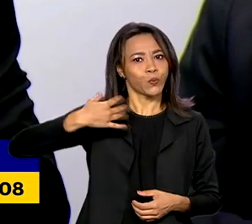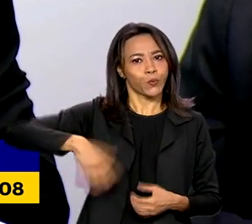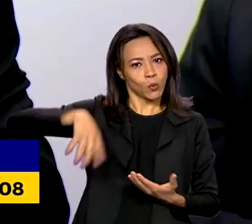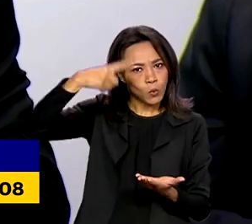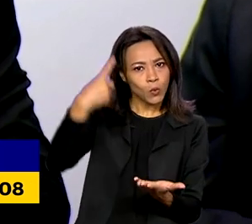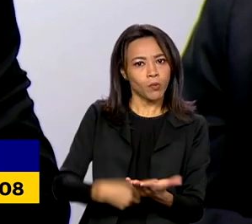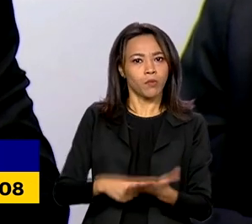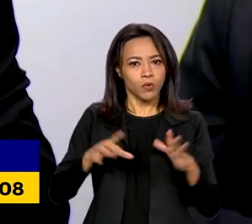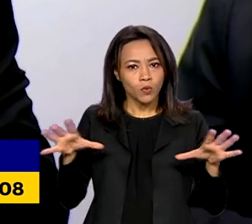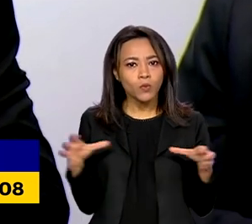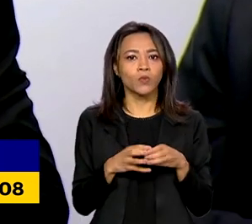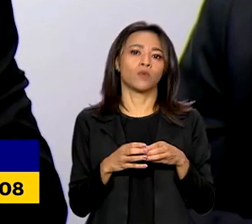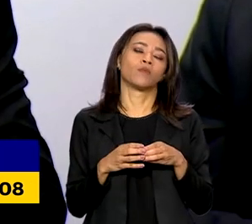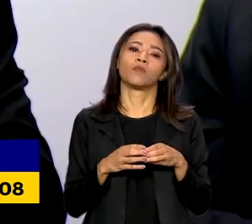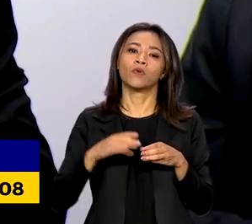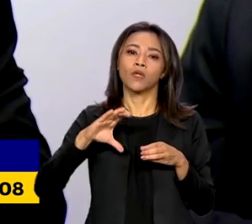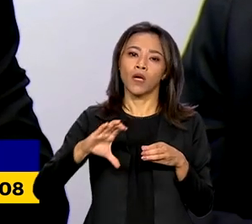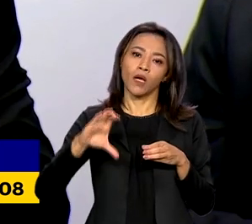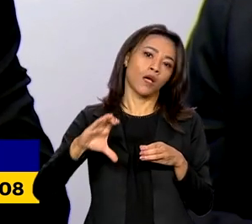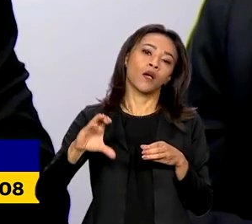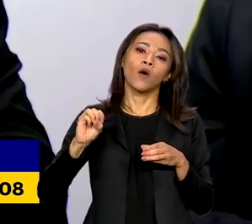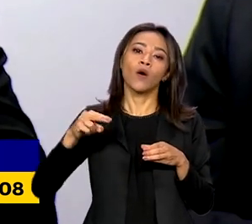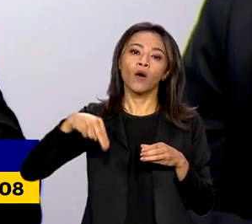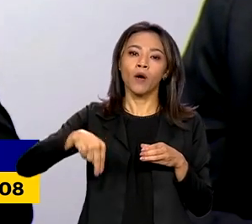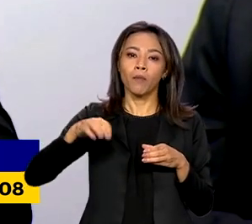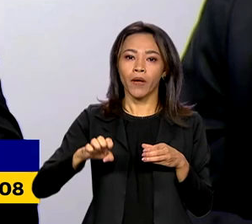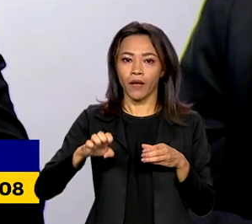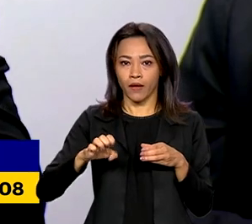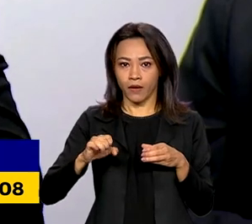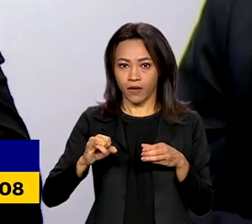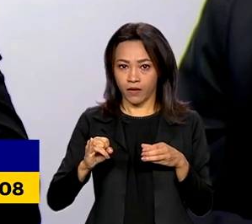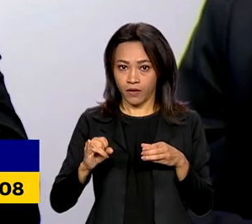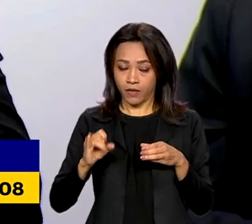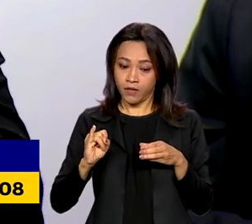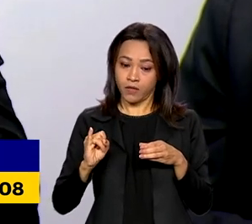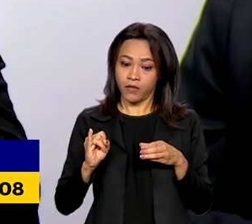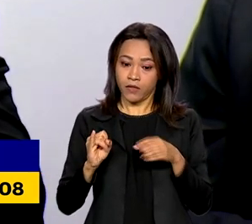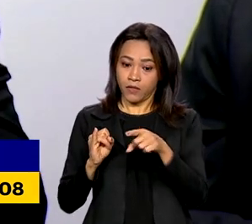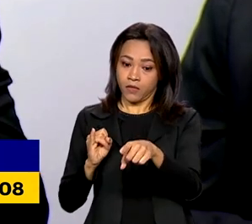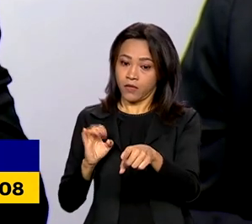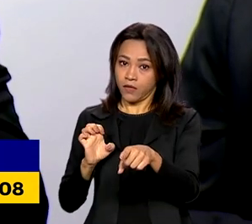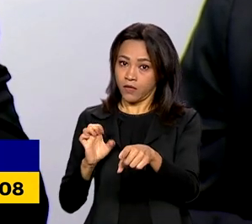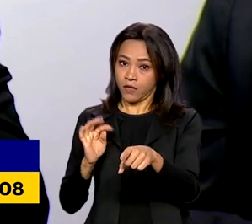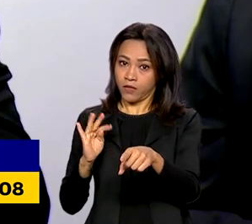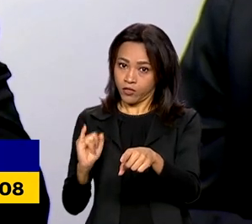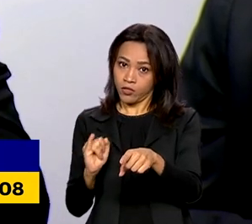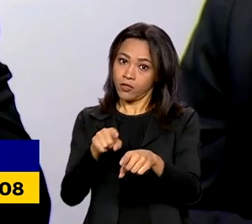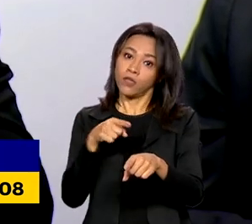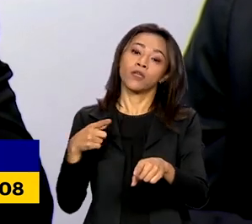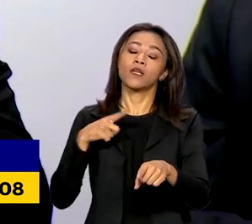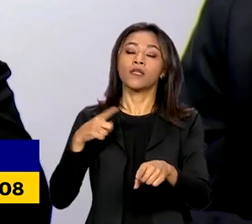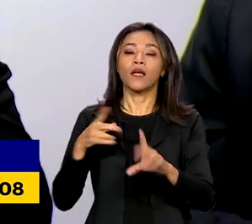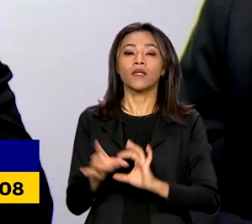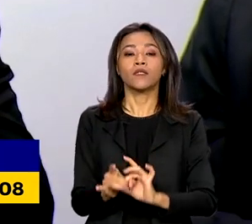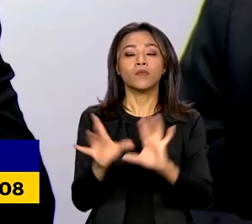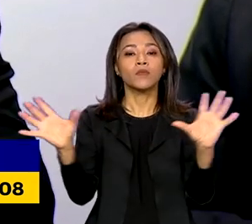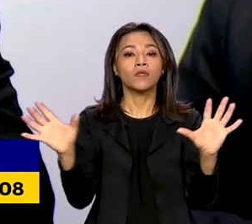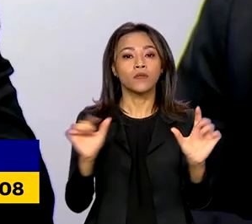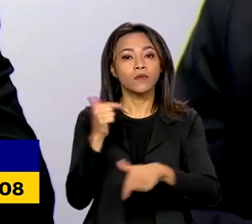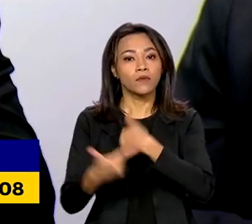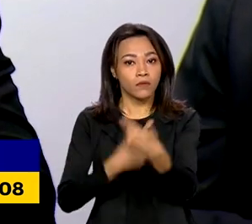CONAET para os próximos tempos, e eu quero dizer que o Ministério dos Direitos Humanos da Cidadania está absolutamente à disposição para que isso seja feito,